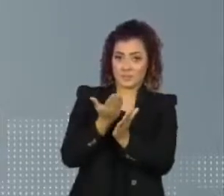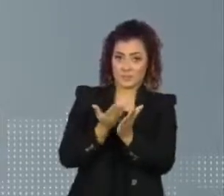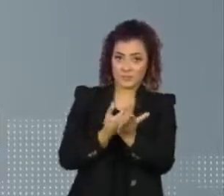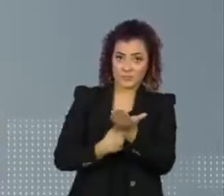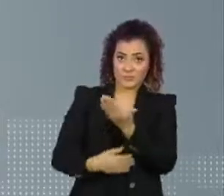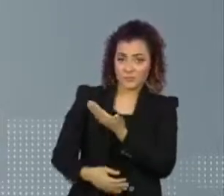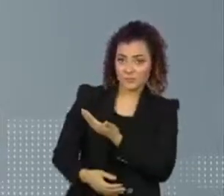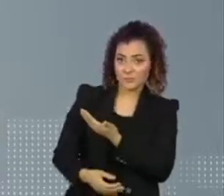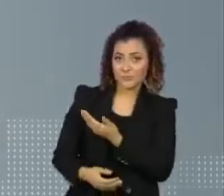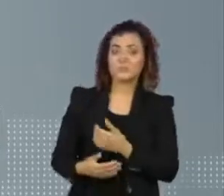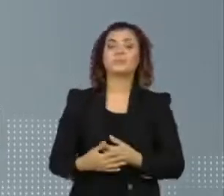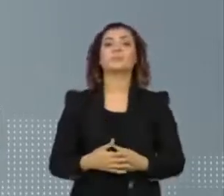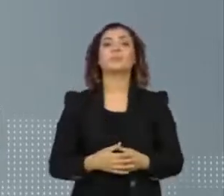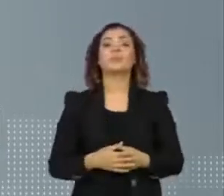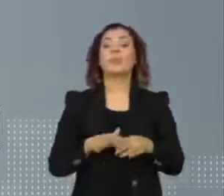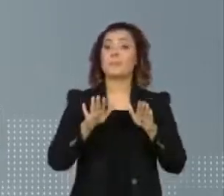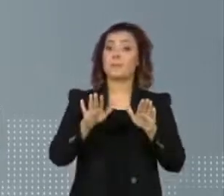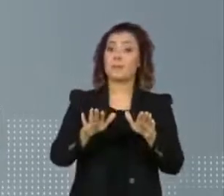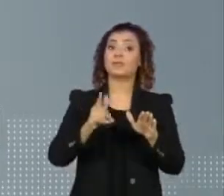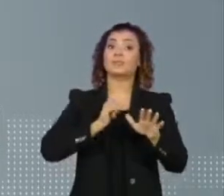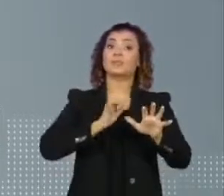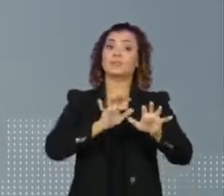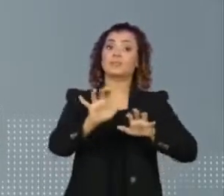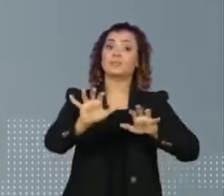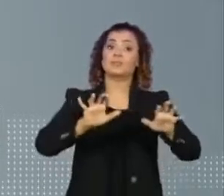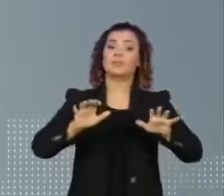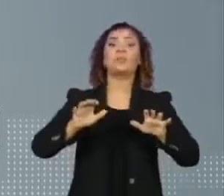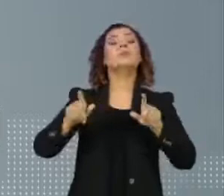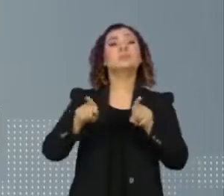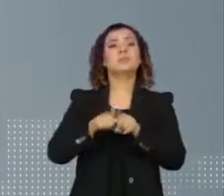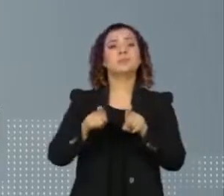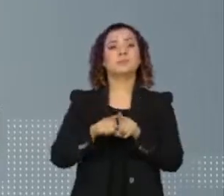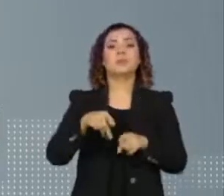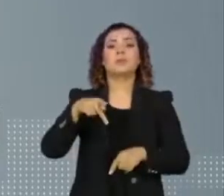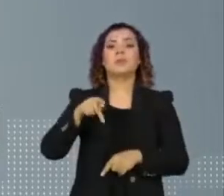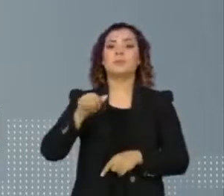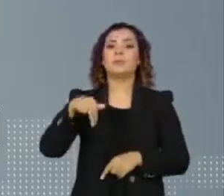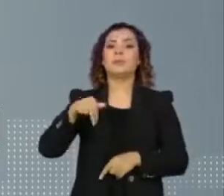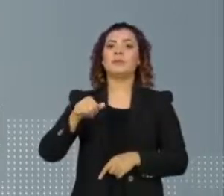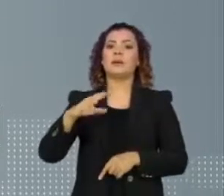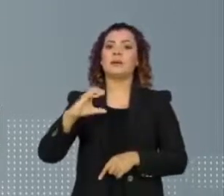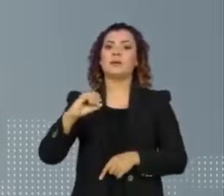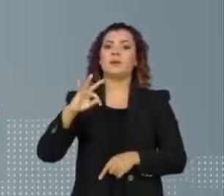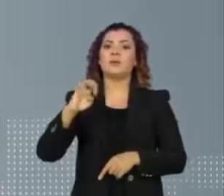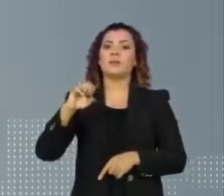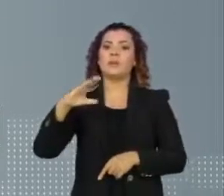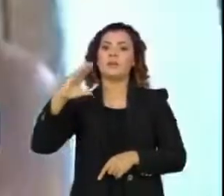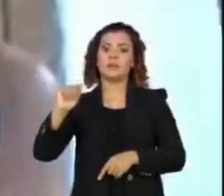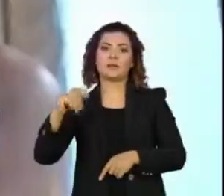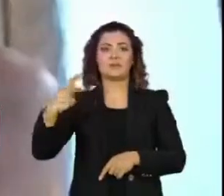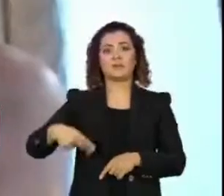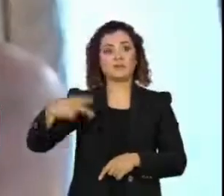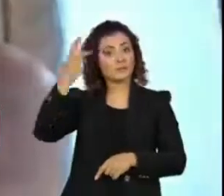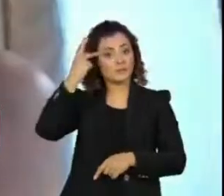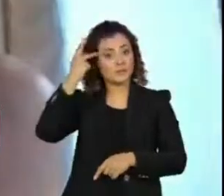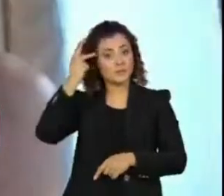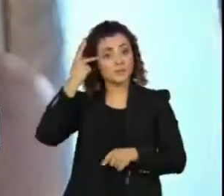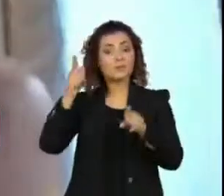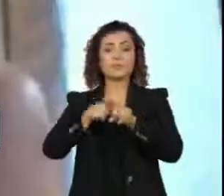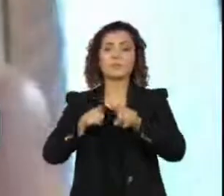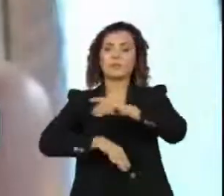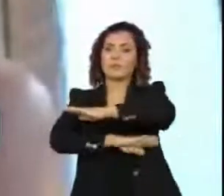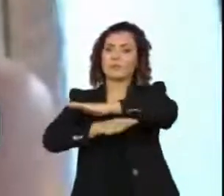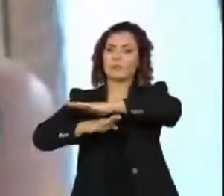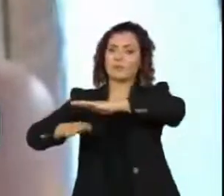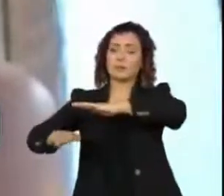enciclopédia negra, mas nós vamos abrir uma exposição na Pinacoteca do Estado de São Paulo, no dia 24 de abril, e serão